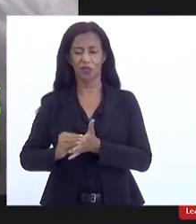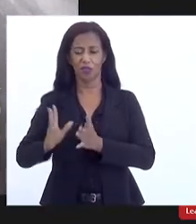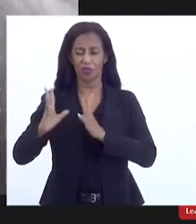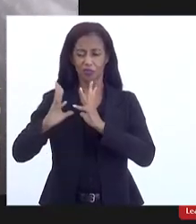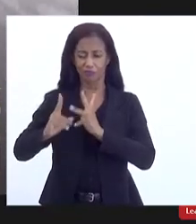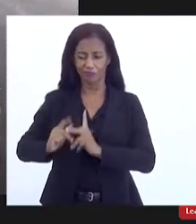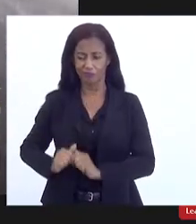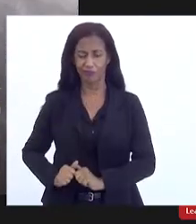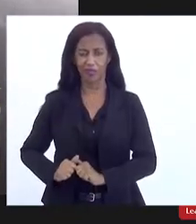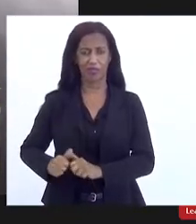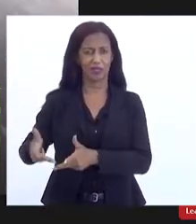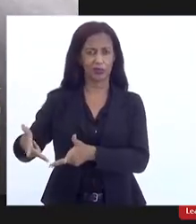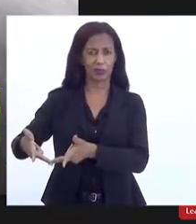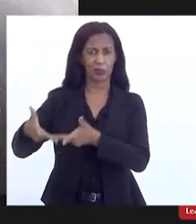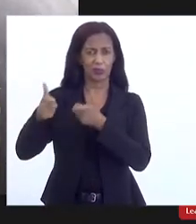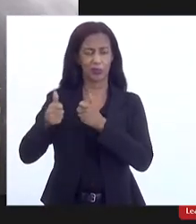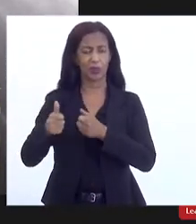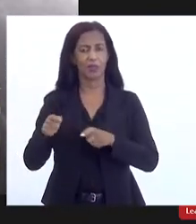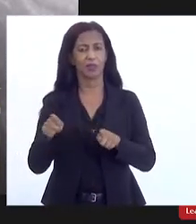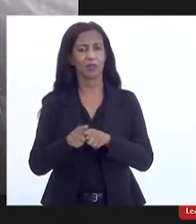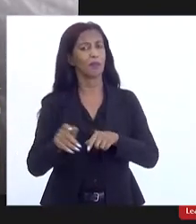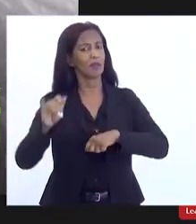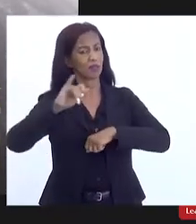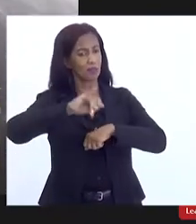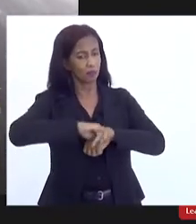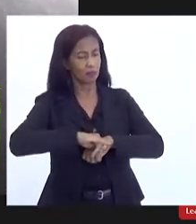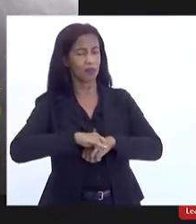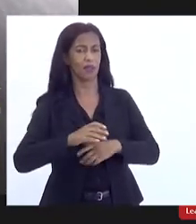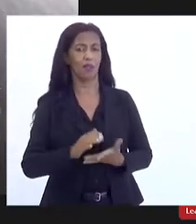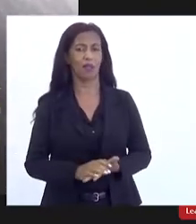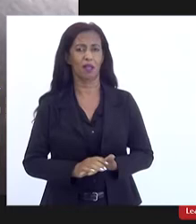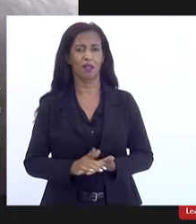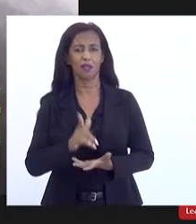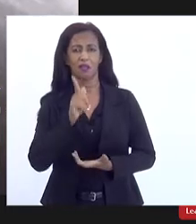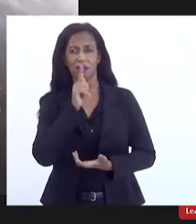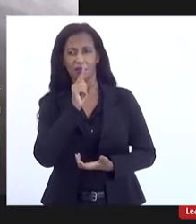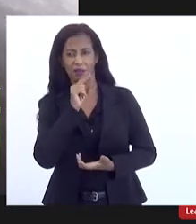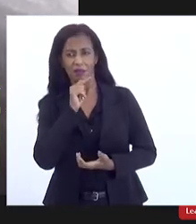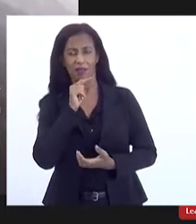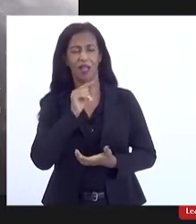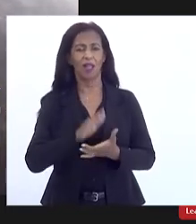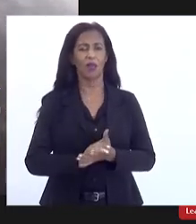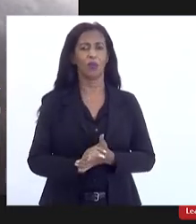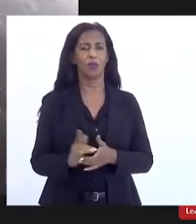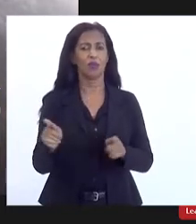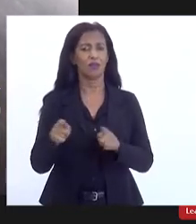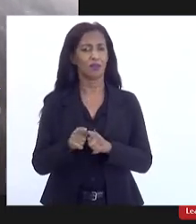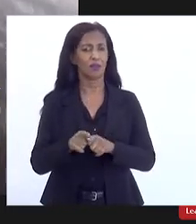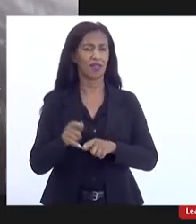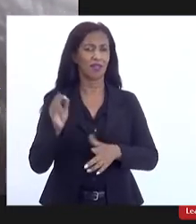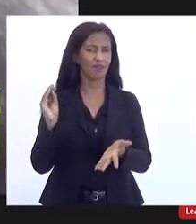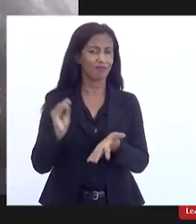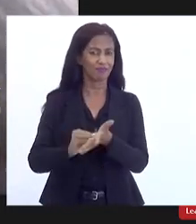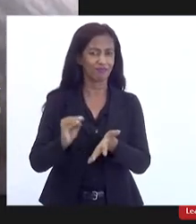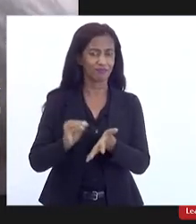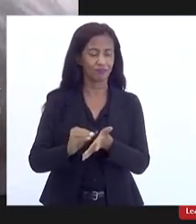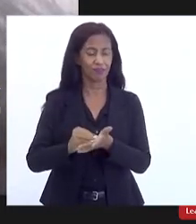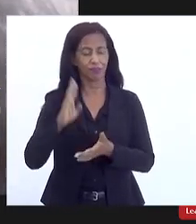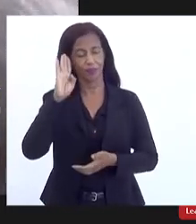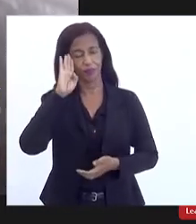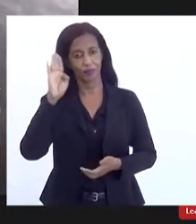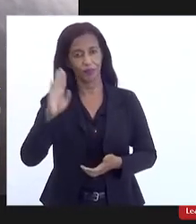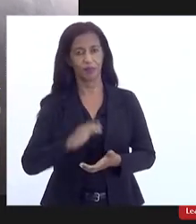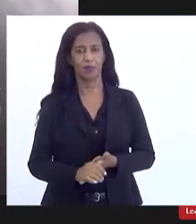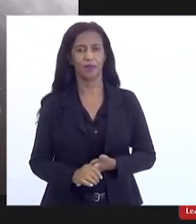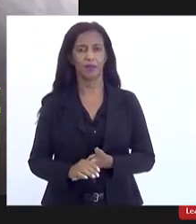suficiente inclusive nas grandes capitais abastecimento de água ele é falho principalmente